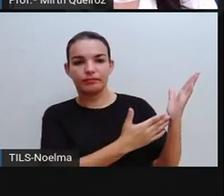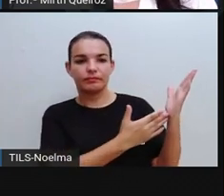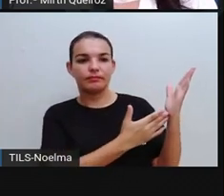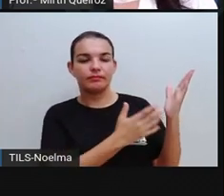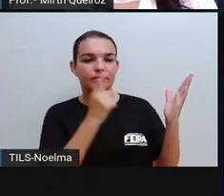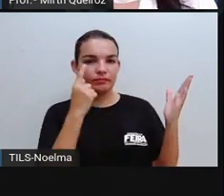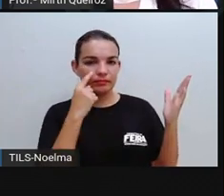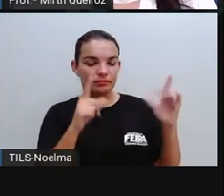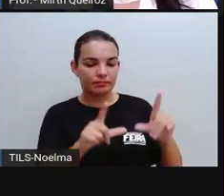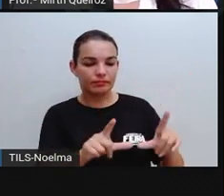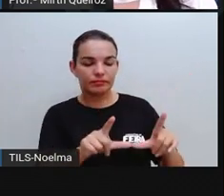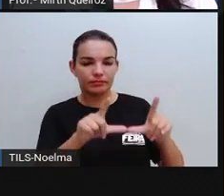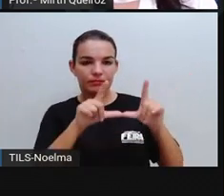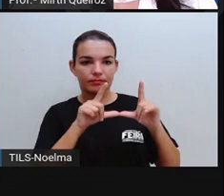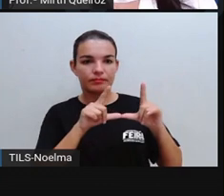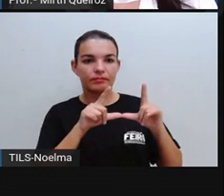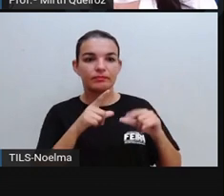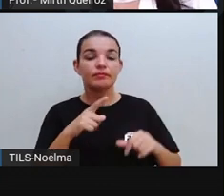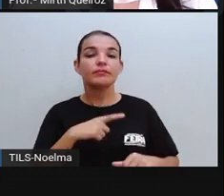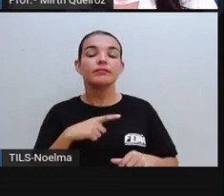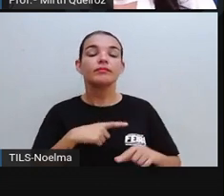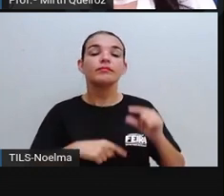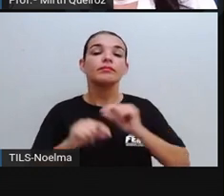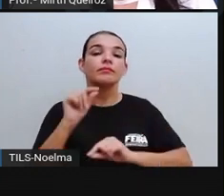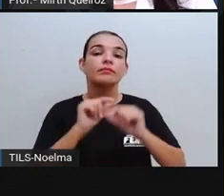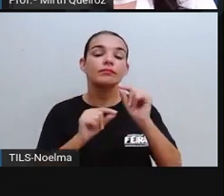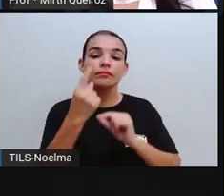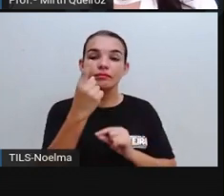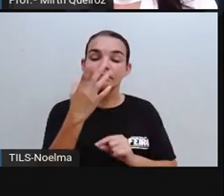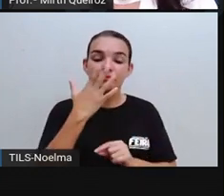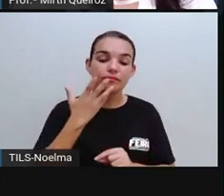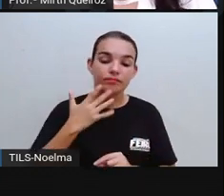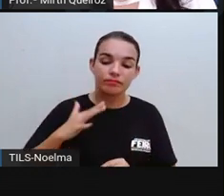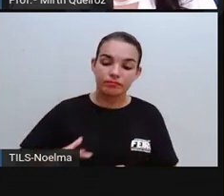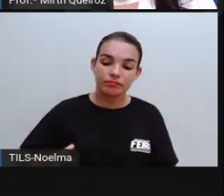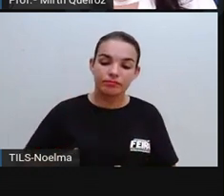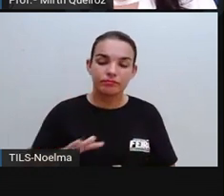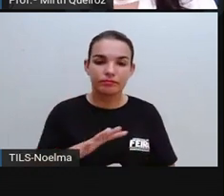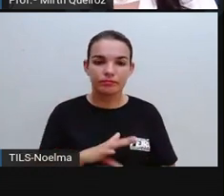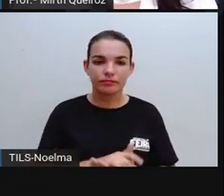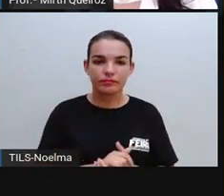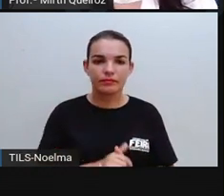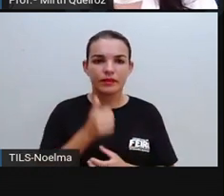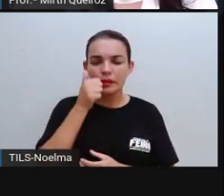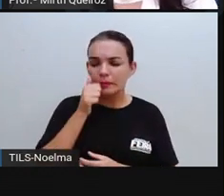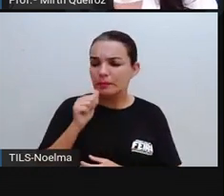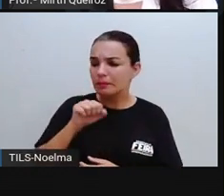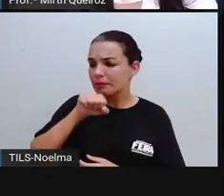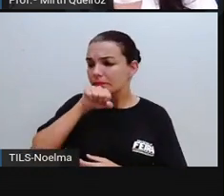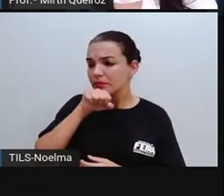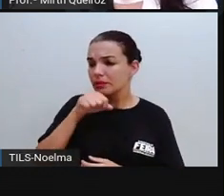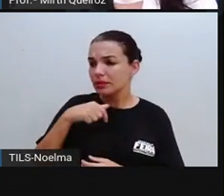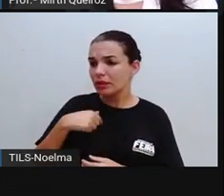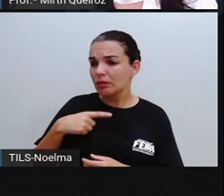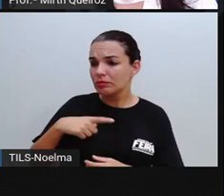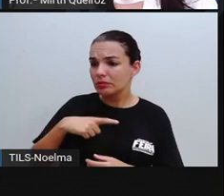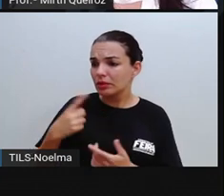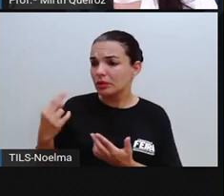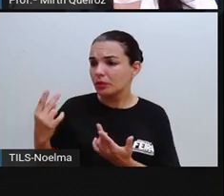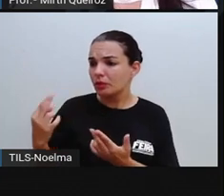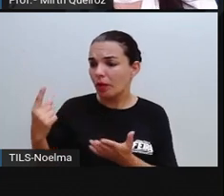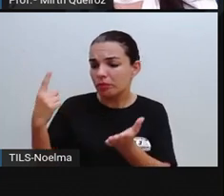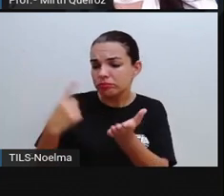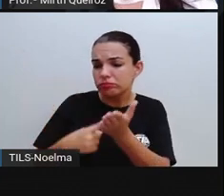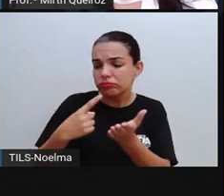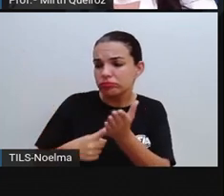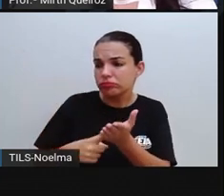onde nós temos uma criança que diz o seguinte para a mãe. Olha, mãe, eu tenho a mesma marquinha